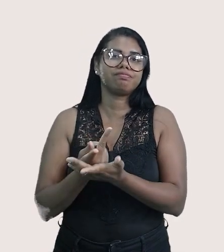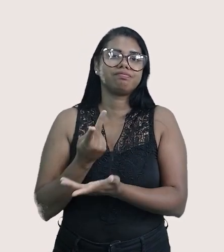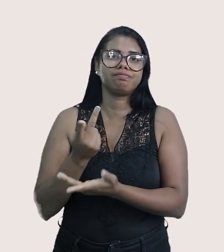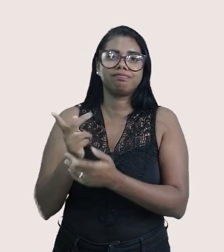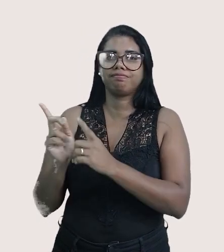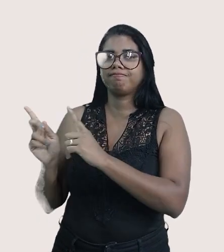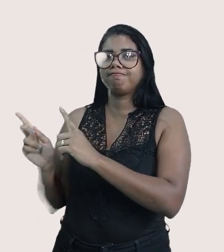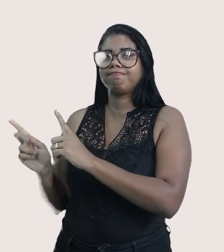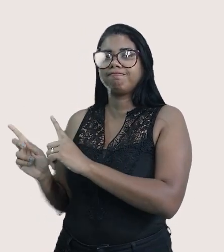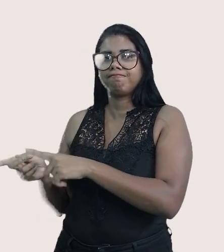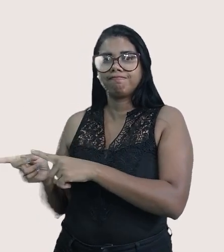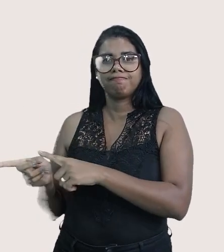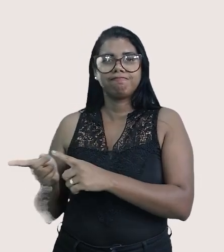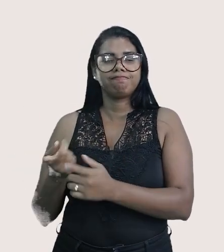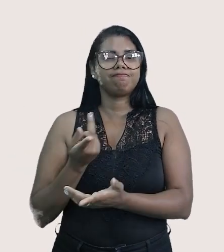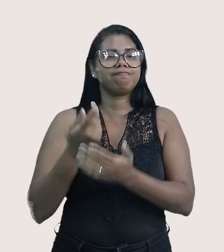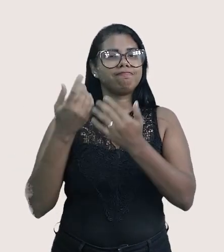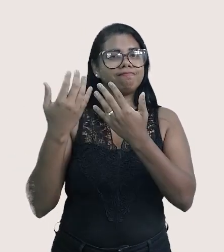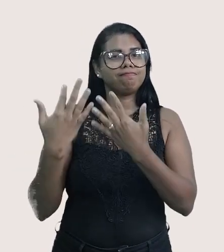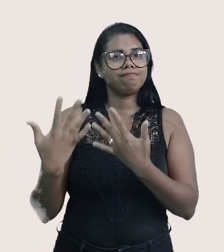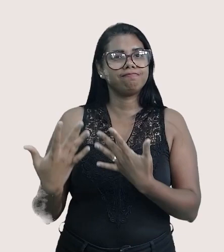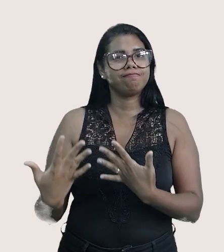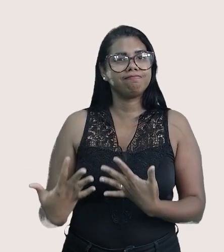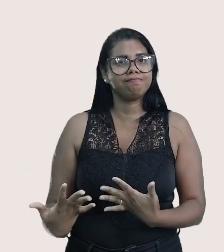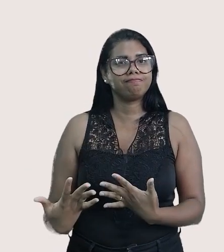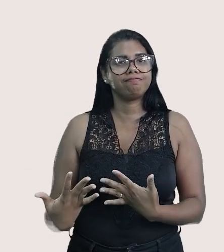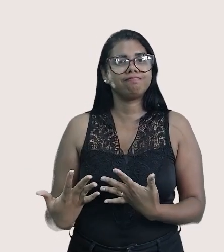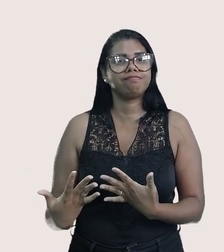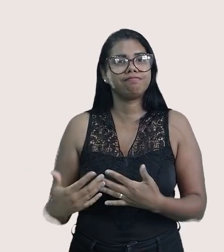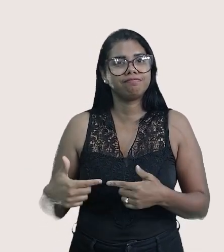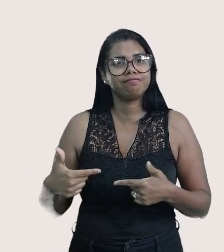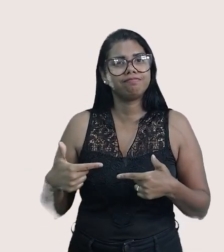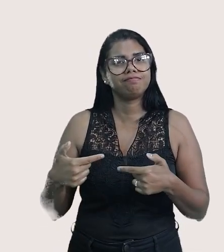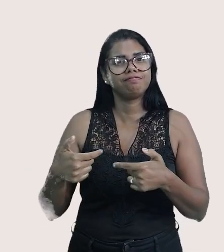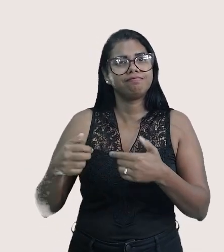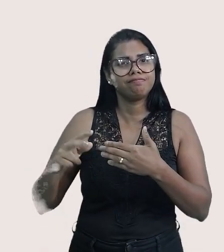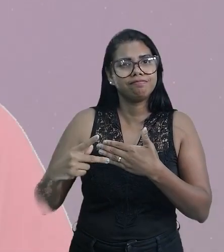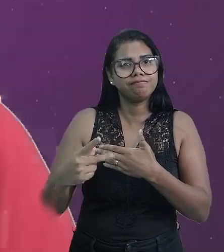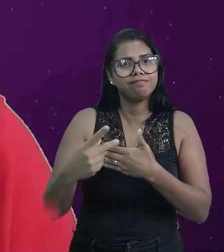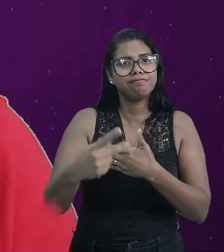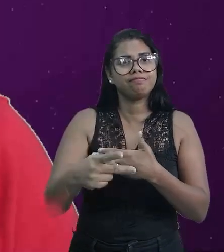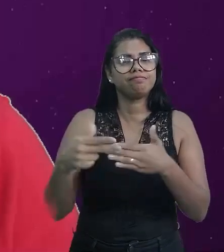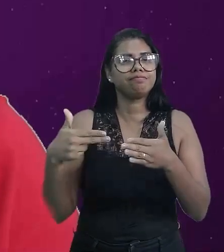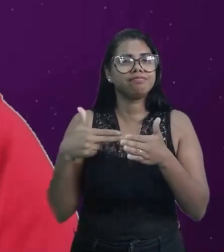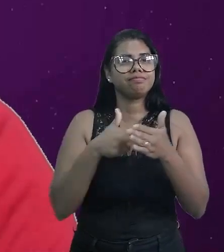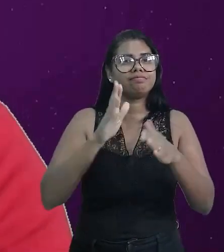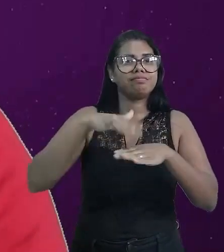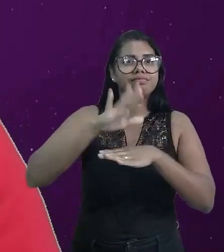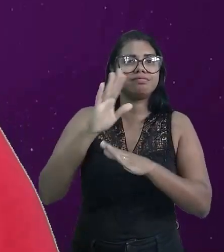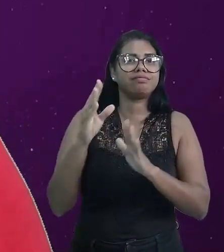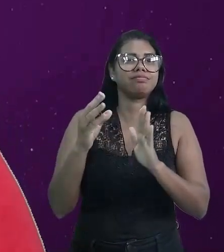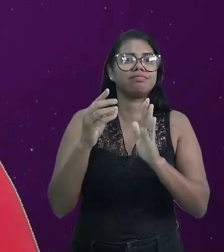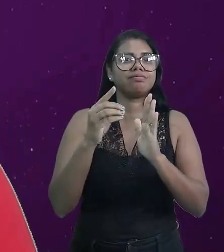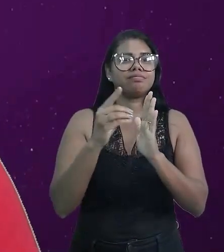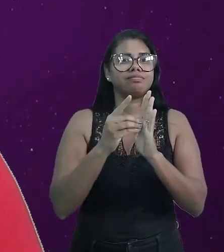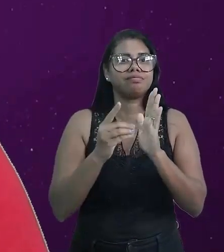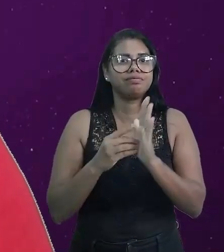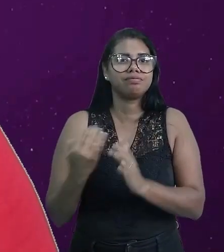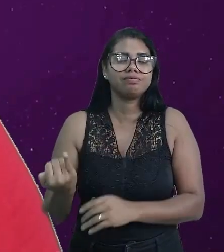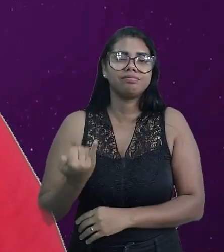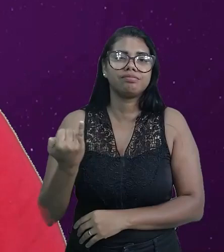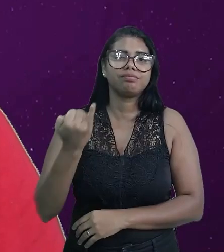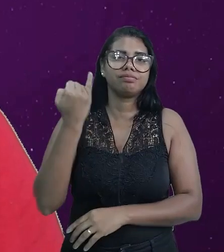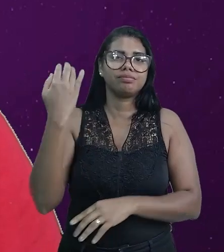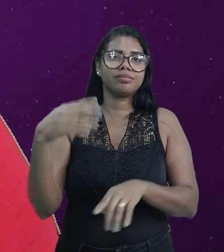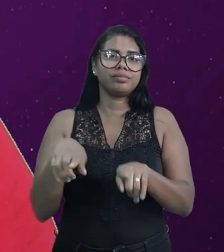principal razão que tem explicado essa guerra tão duradoura da Síria e que já dura mais de uma década. É importante